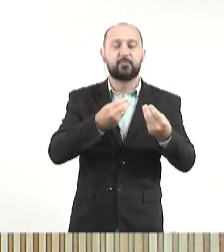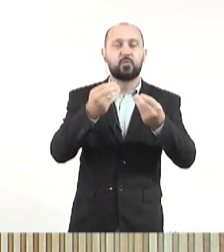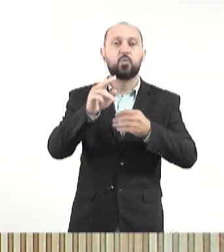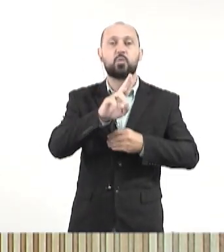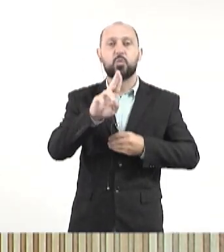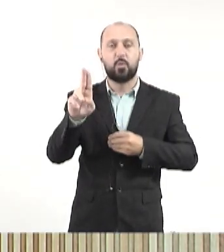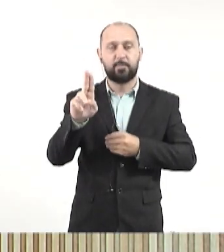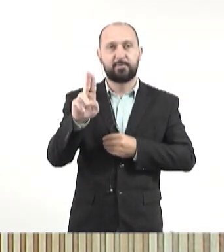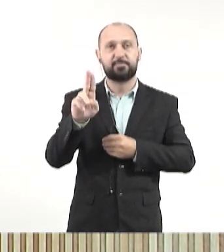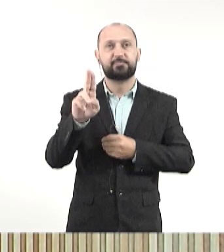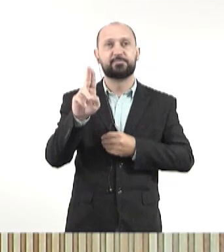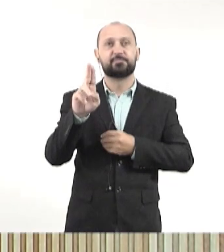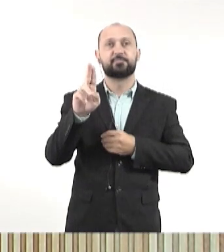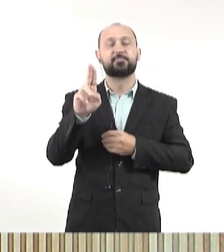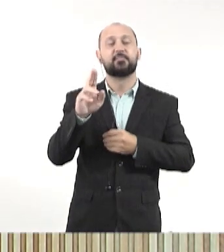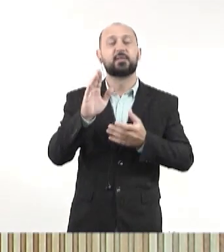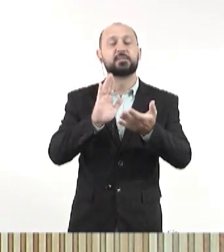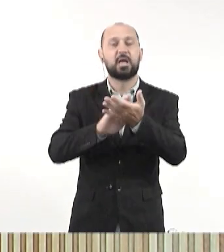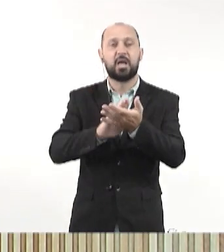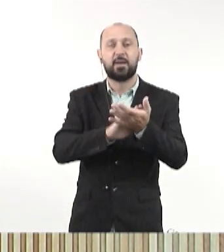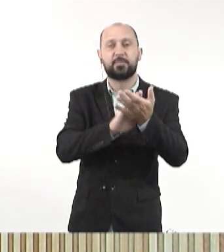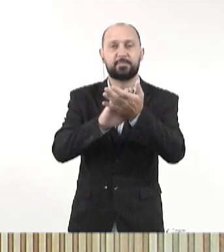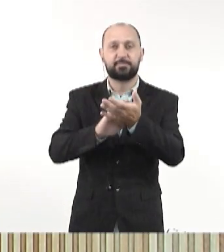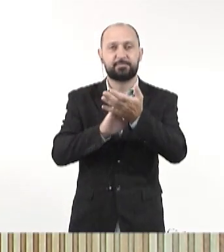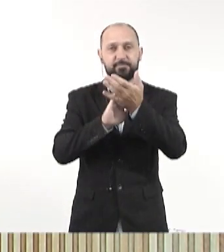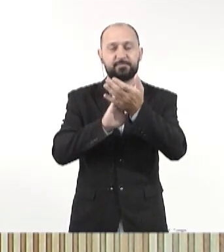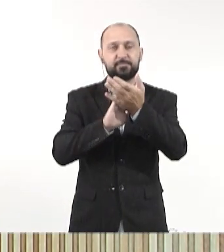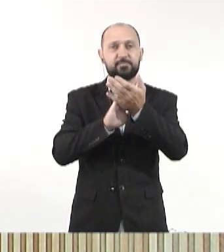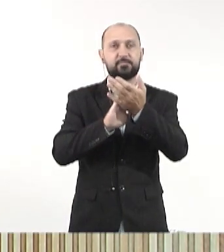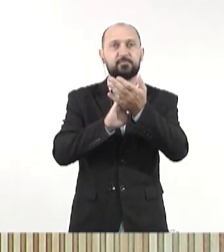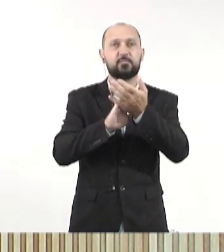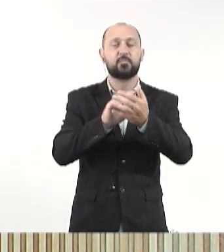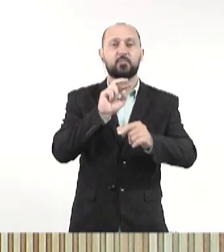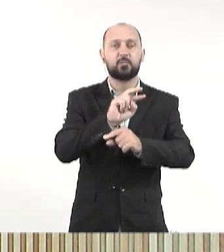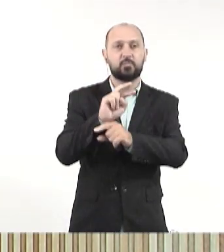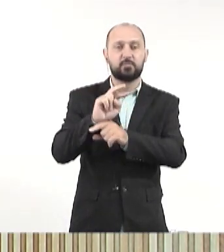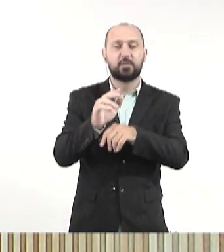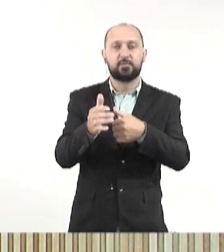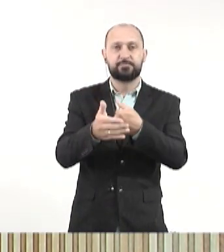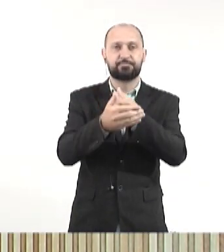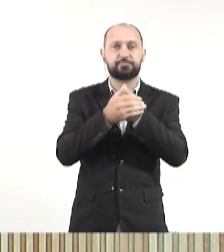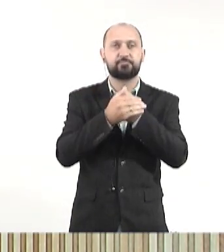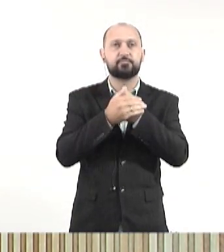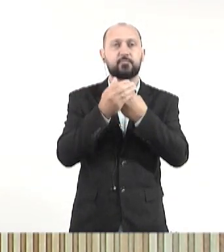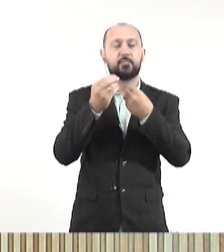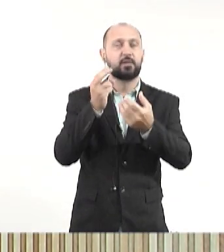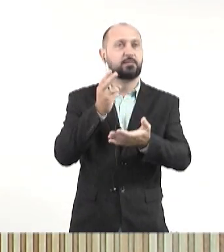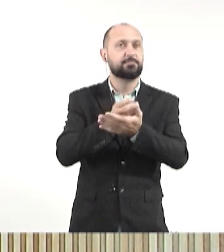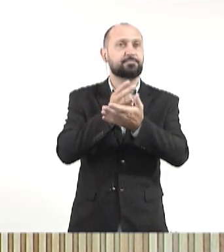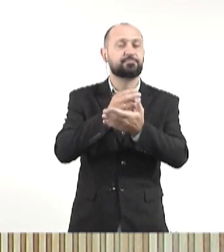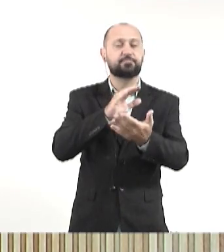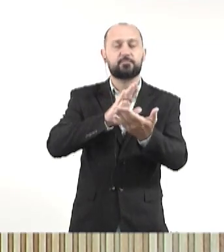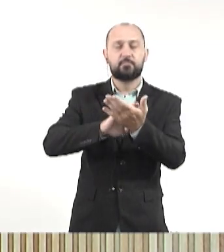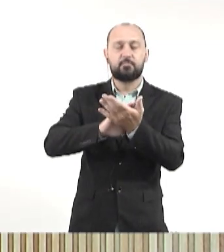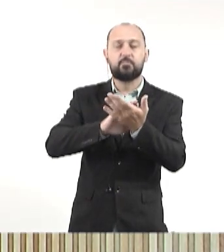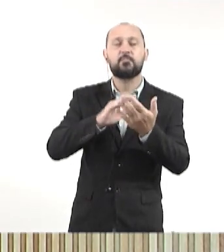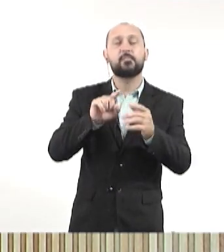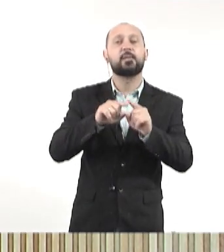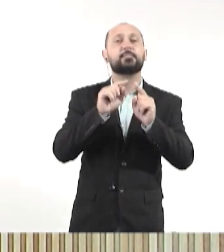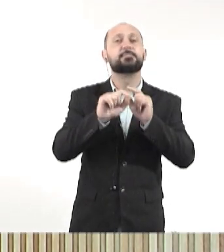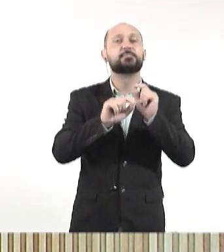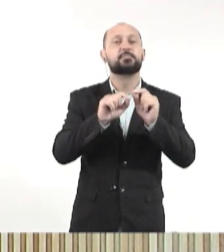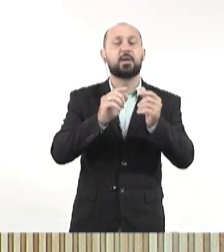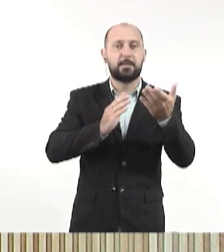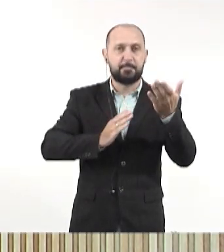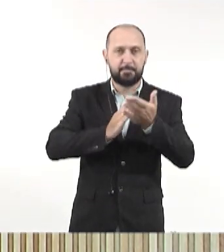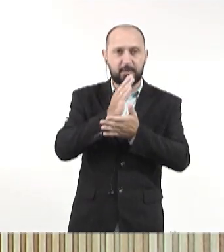com o nome da pessoa a ser homenageada, é um nome preservado e reservado, como sempre acontece nessas homenagens, mas que,